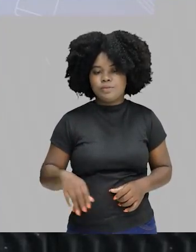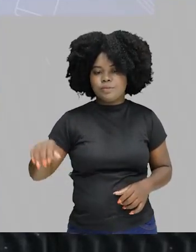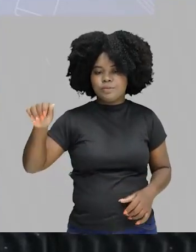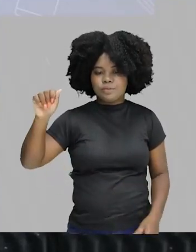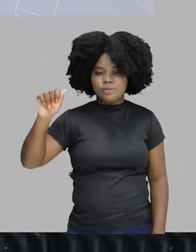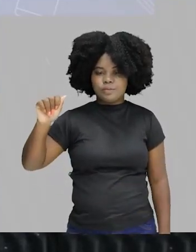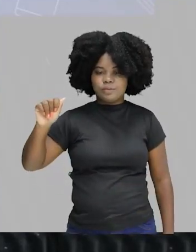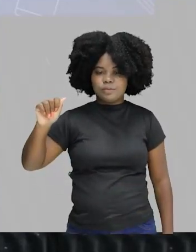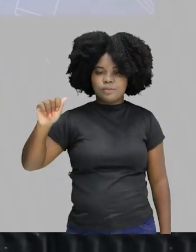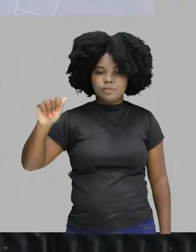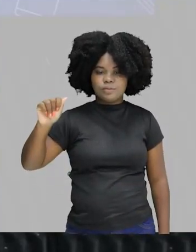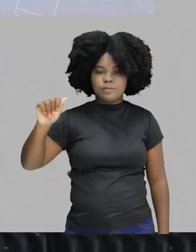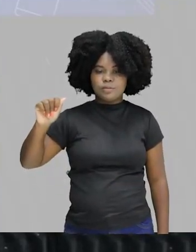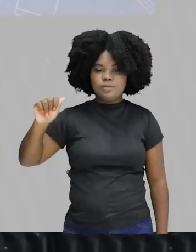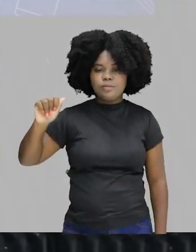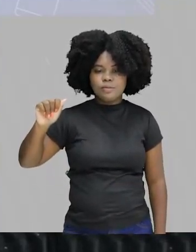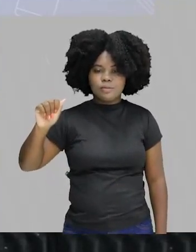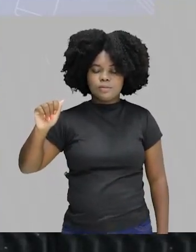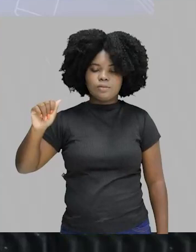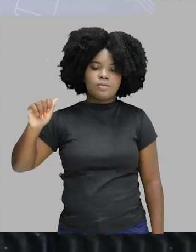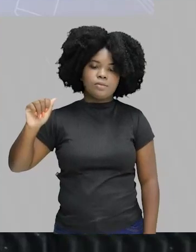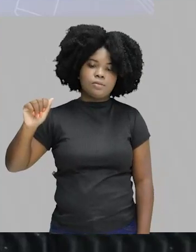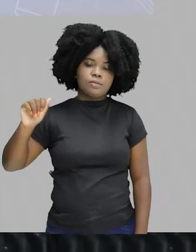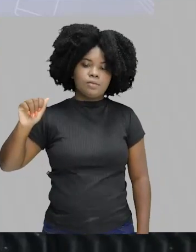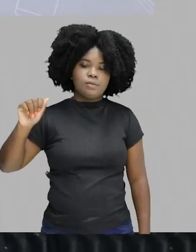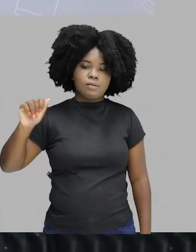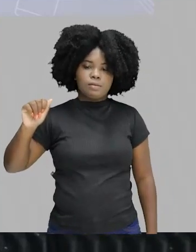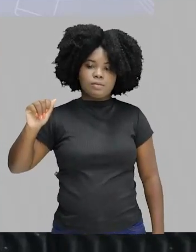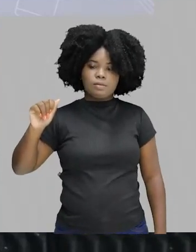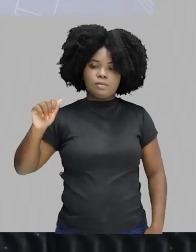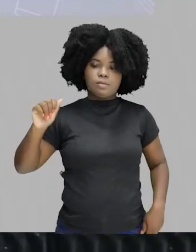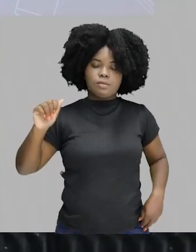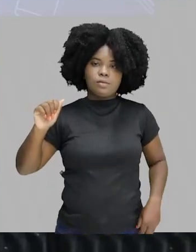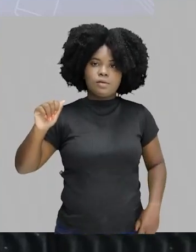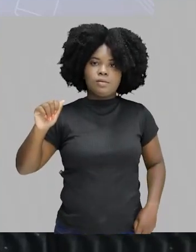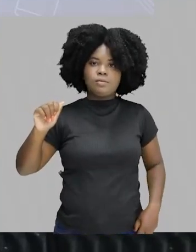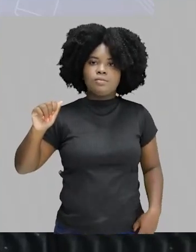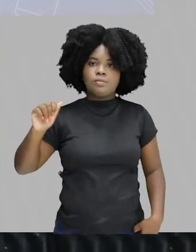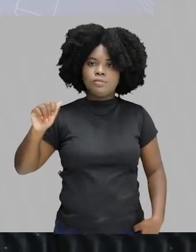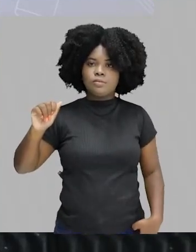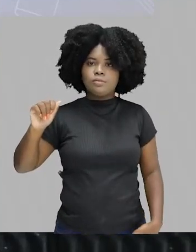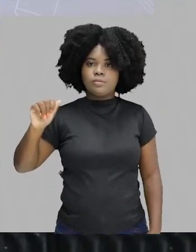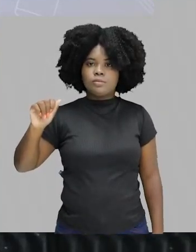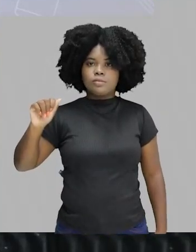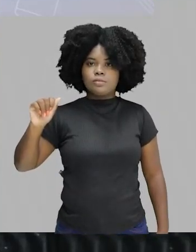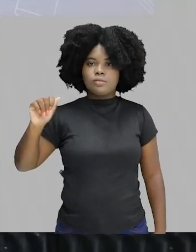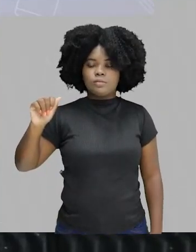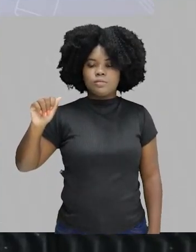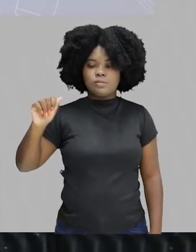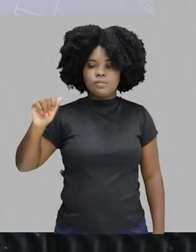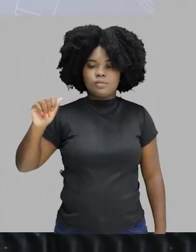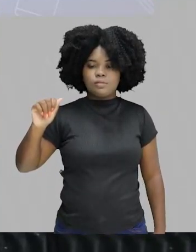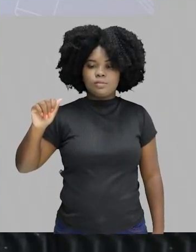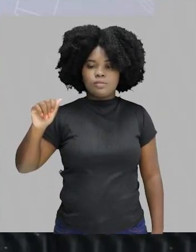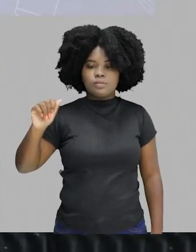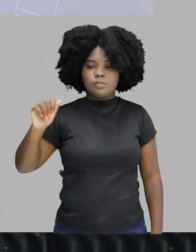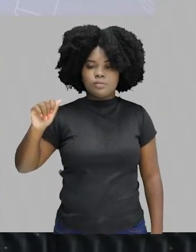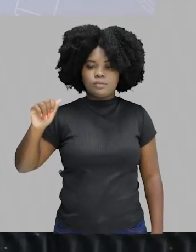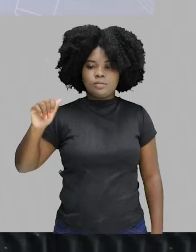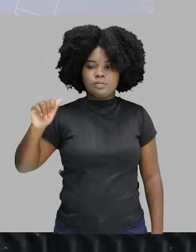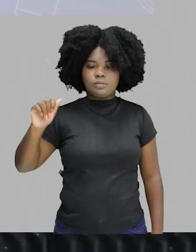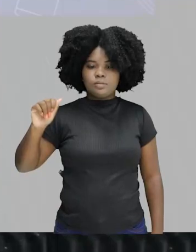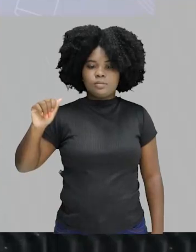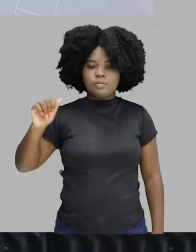só. Os direitos civis visam garantir a livre circulação, a liberdade de expressão, de opinião ideológica, de credo, e outras